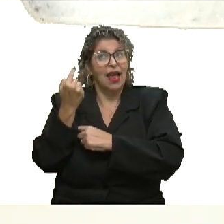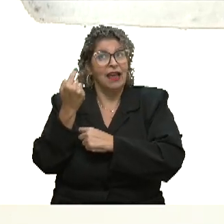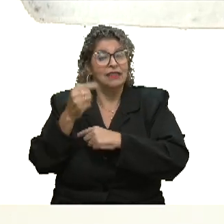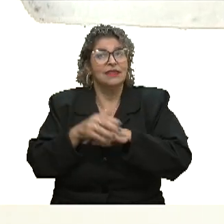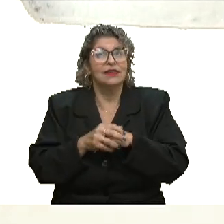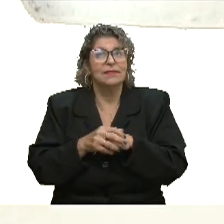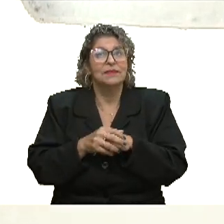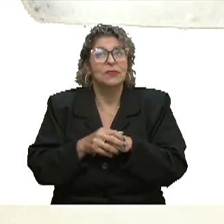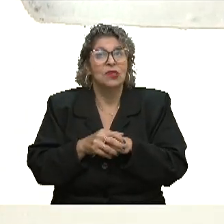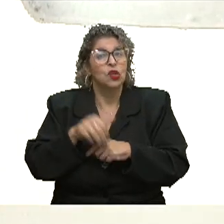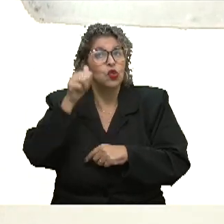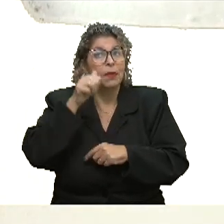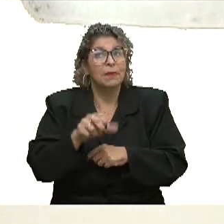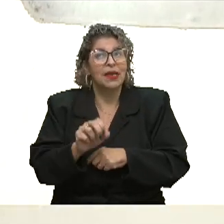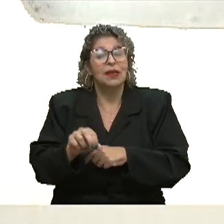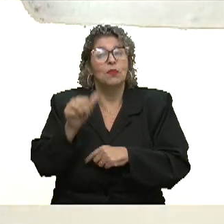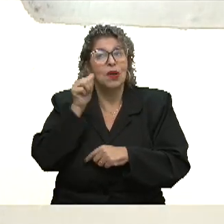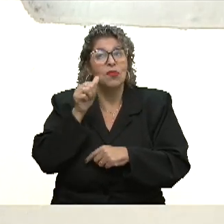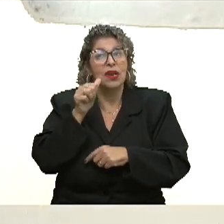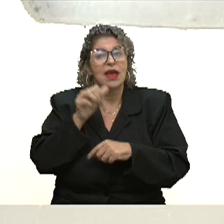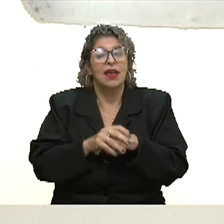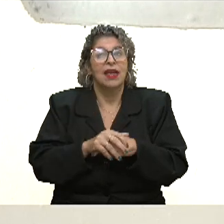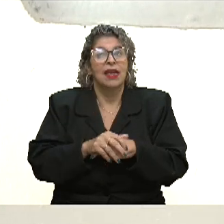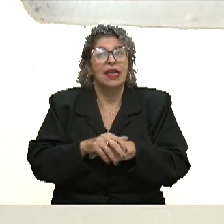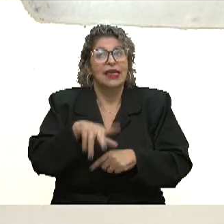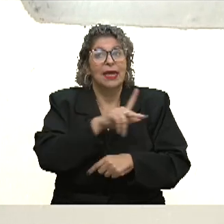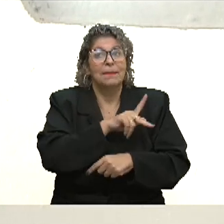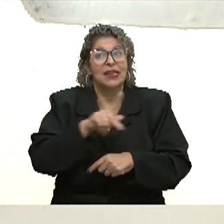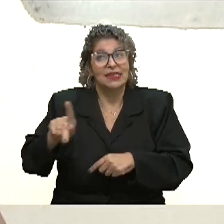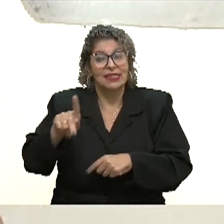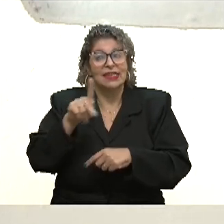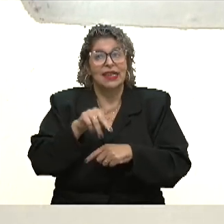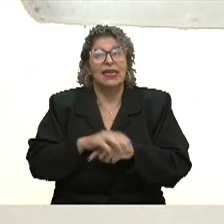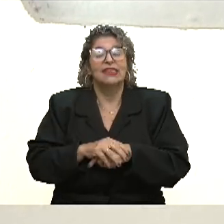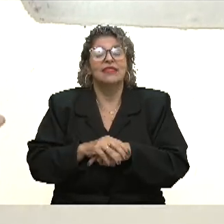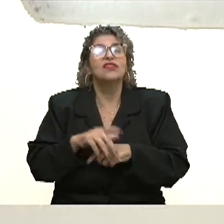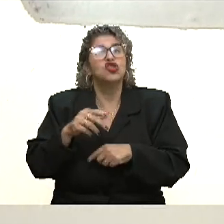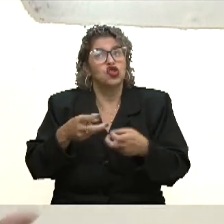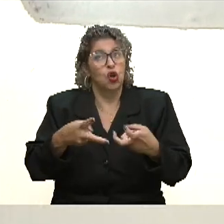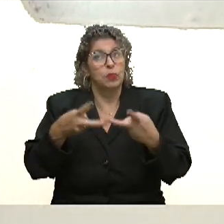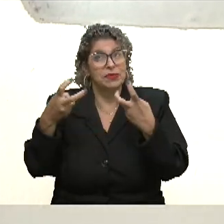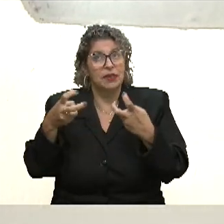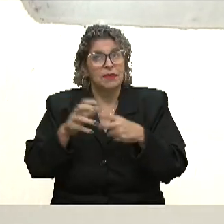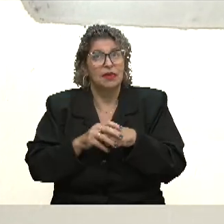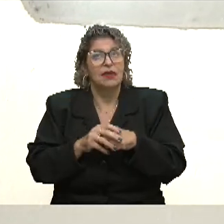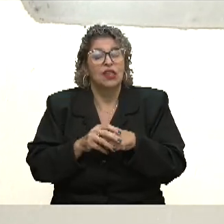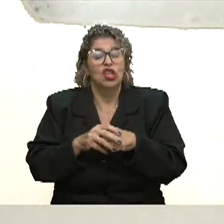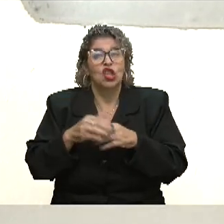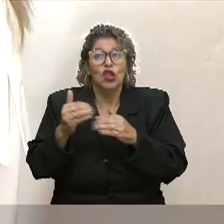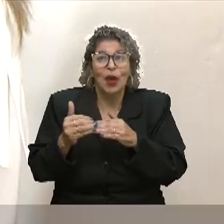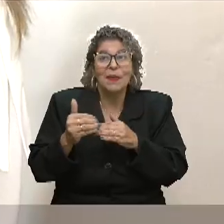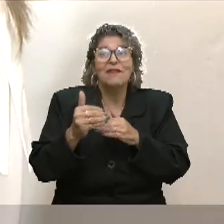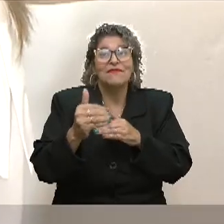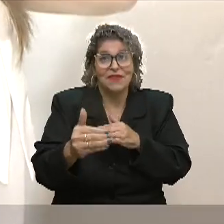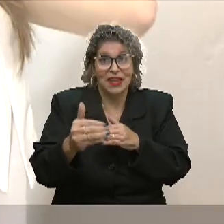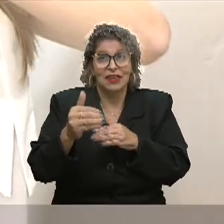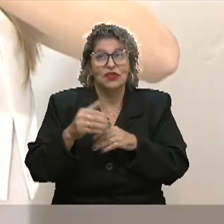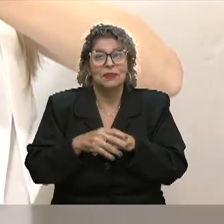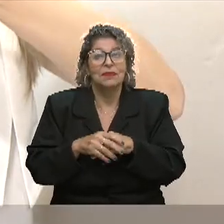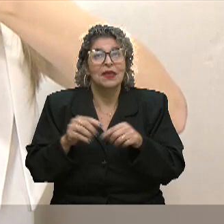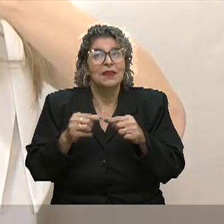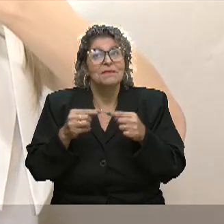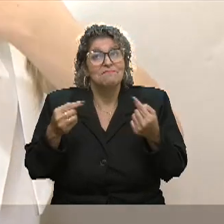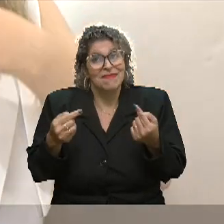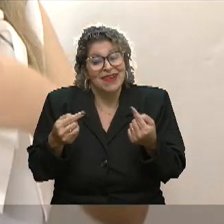teve uma mulher na presidência da República, né, isso acaba trazendo, assim, formando novos precedentes. Mas eu acredito que,